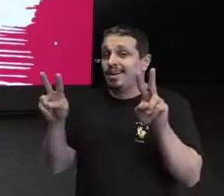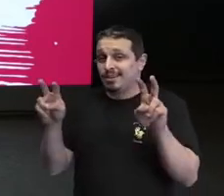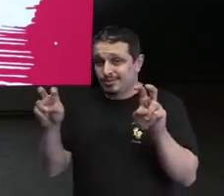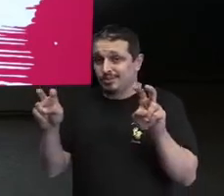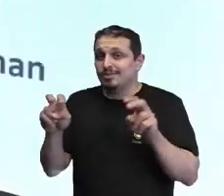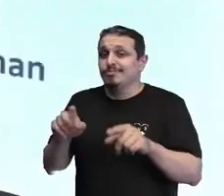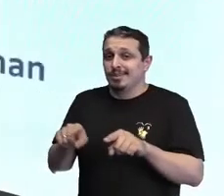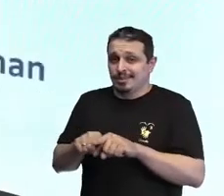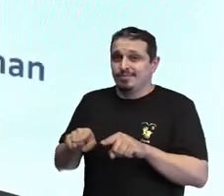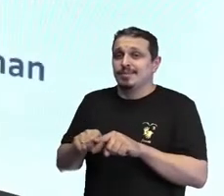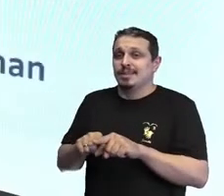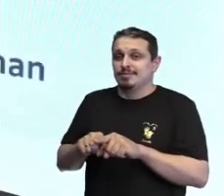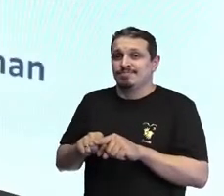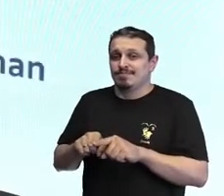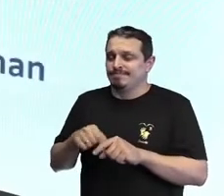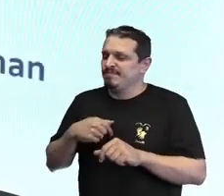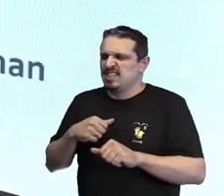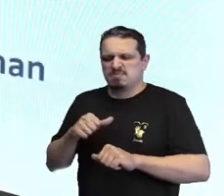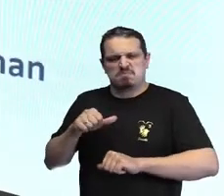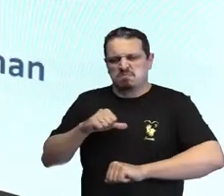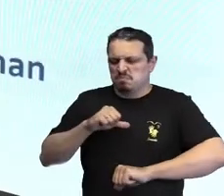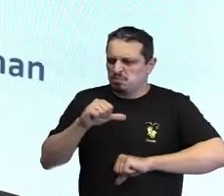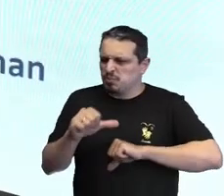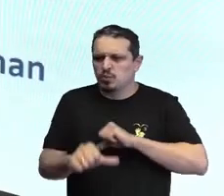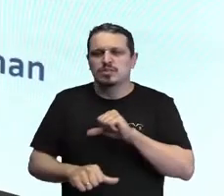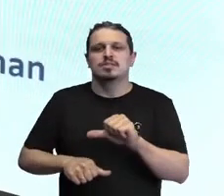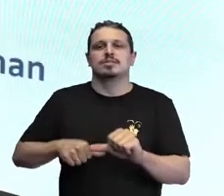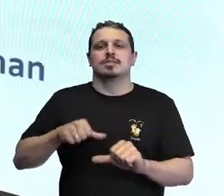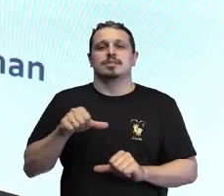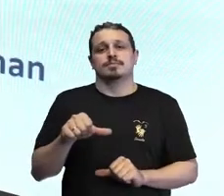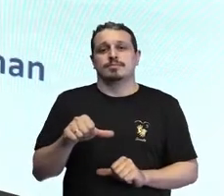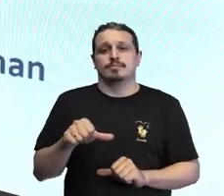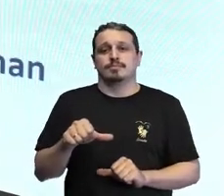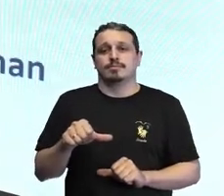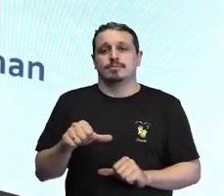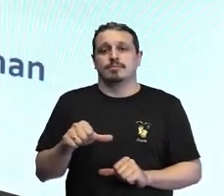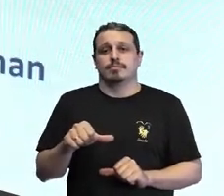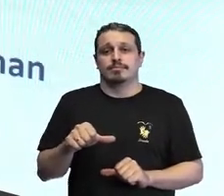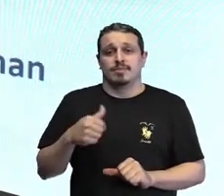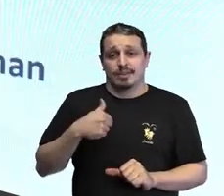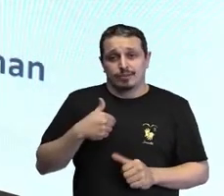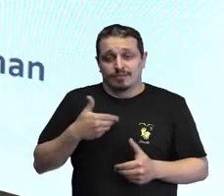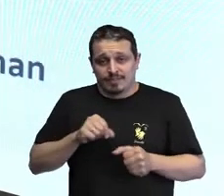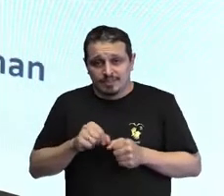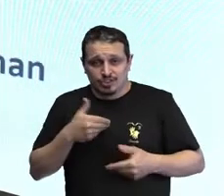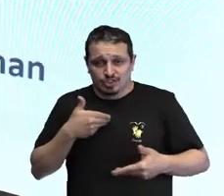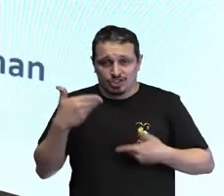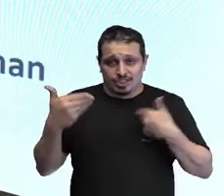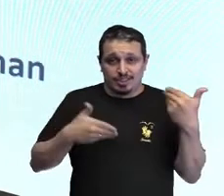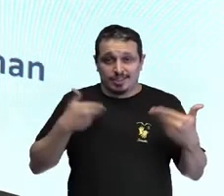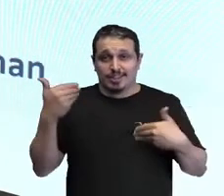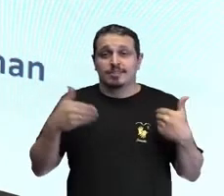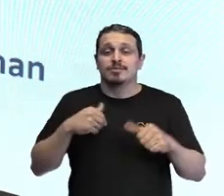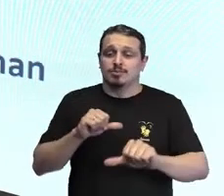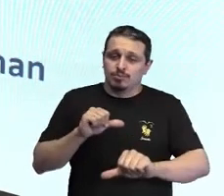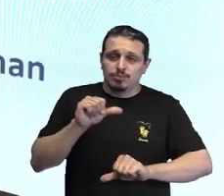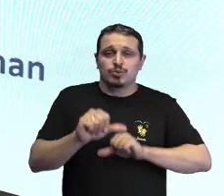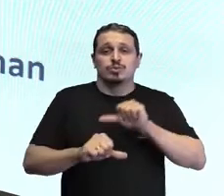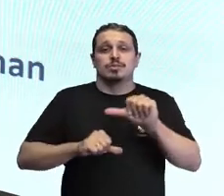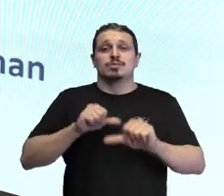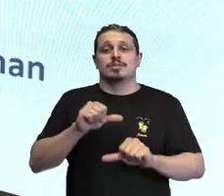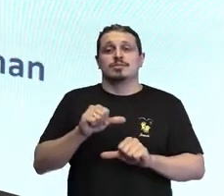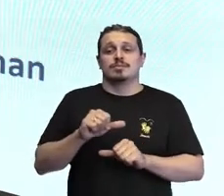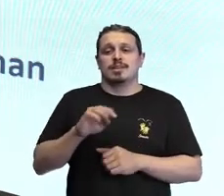padrões, construção de tabus, o quanto as culturas